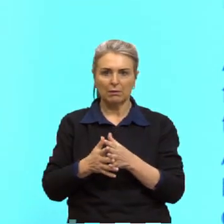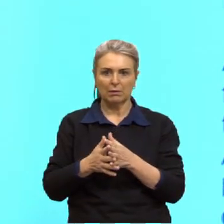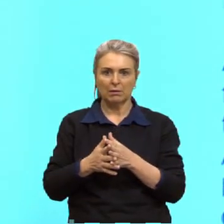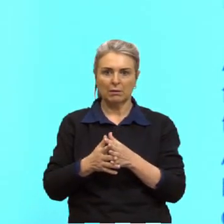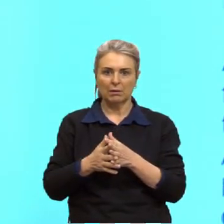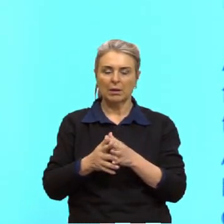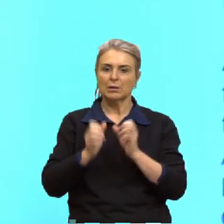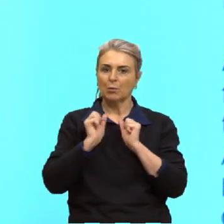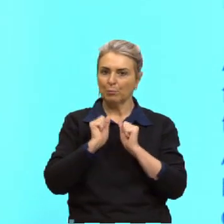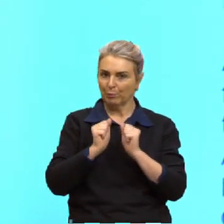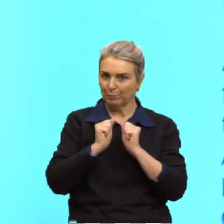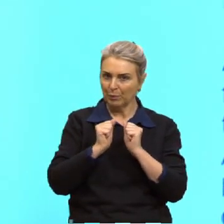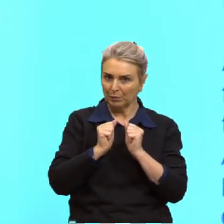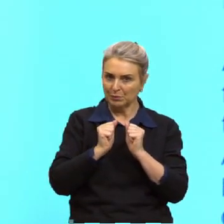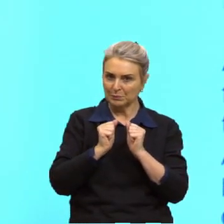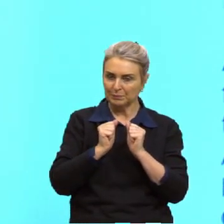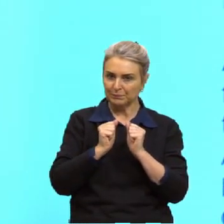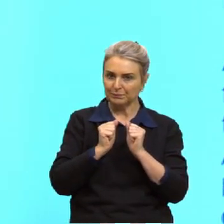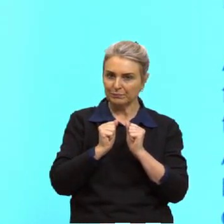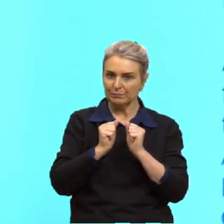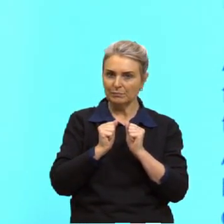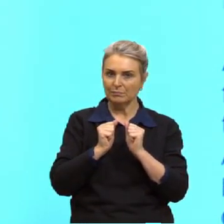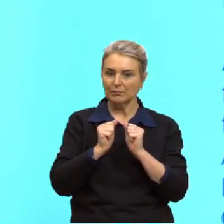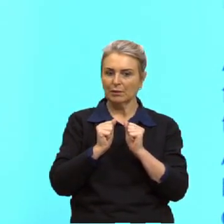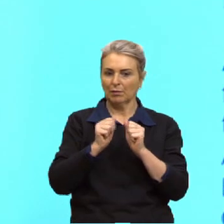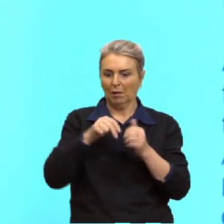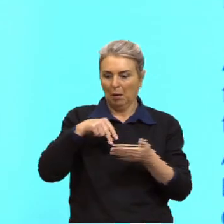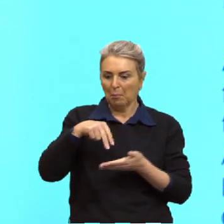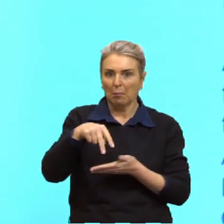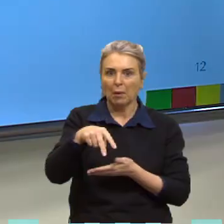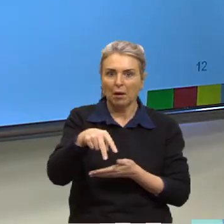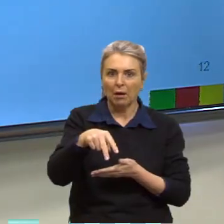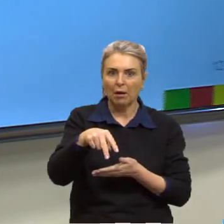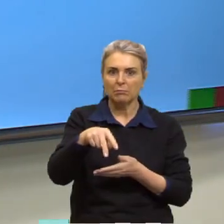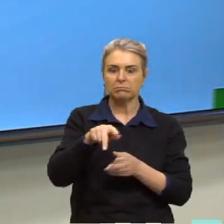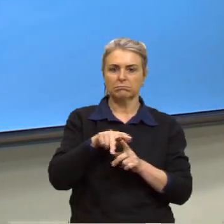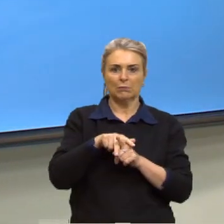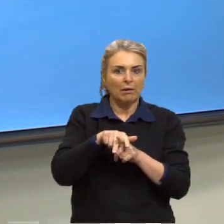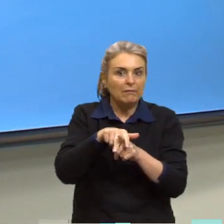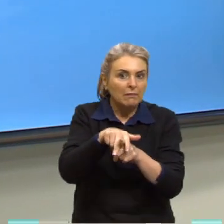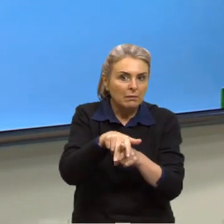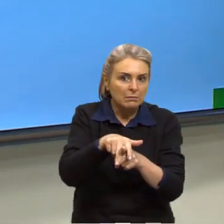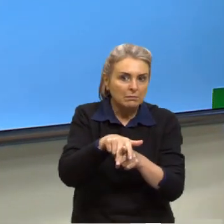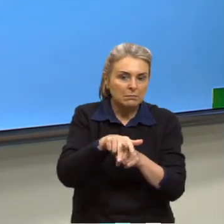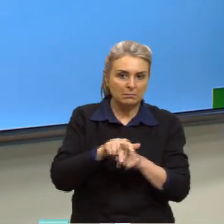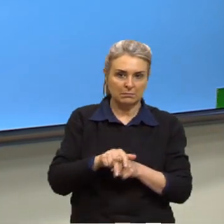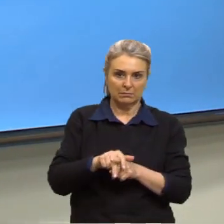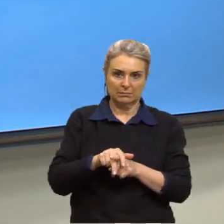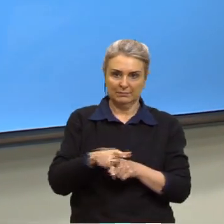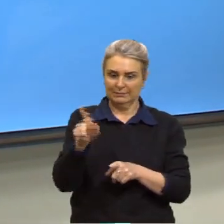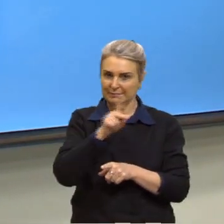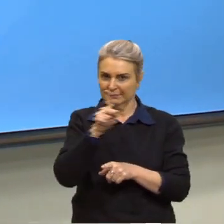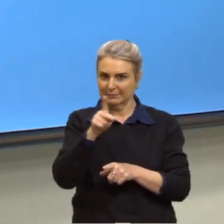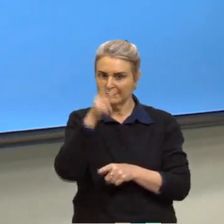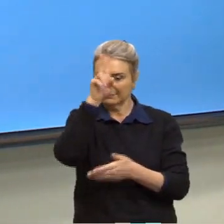transposta a pé ou a cavalo. Antes de passar o slide, eu quero ler de novo com vocês o enunciado e olhar